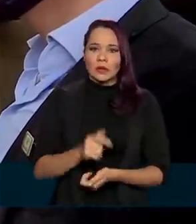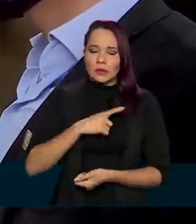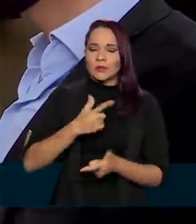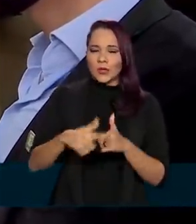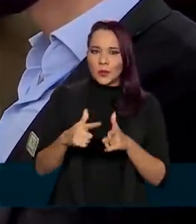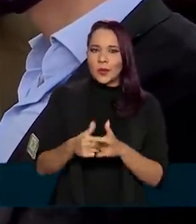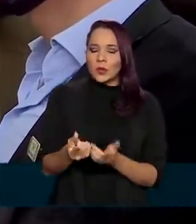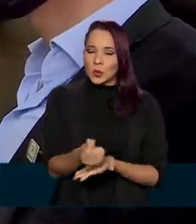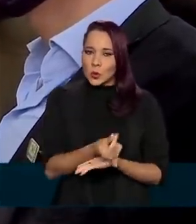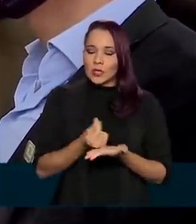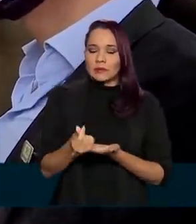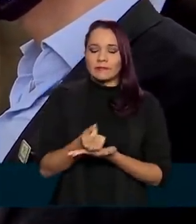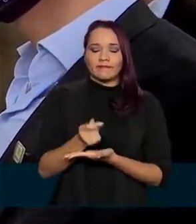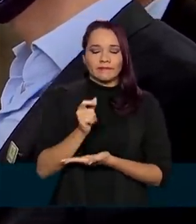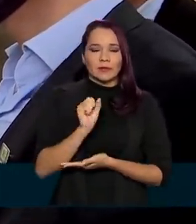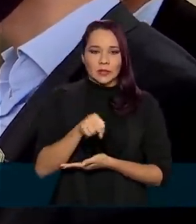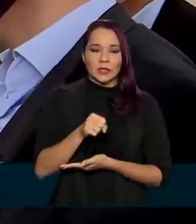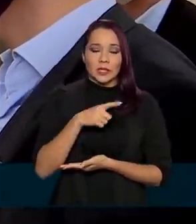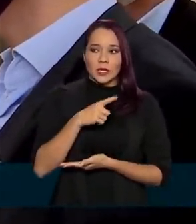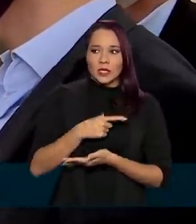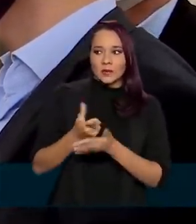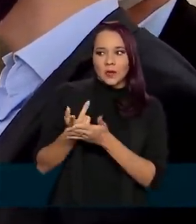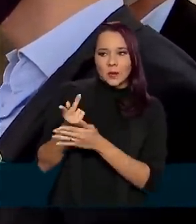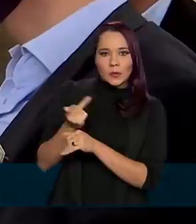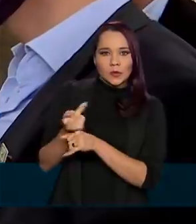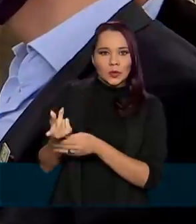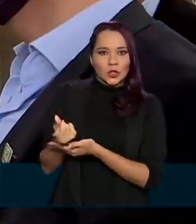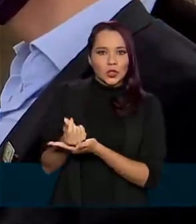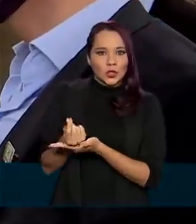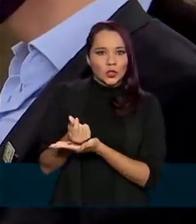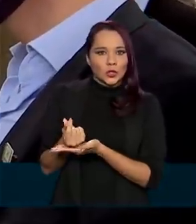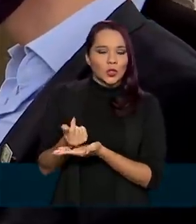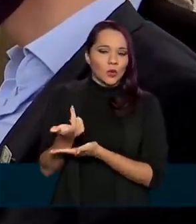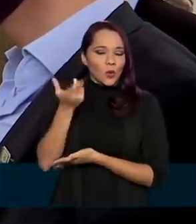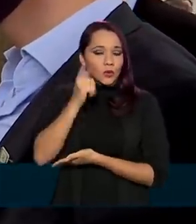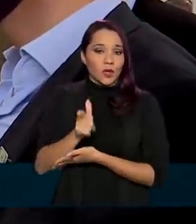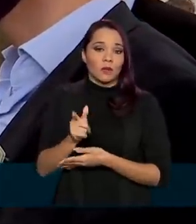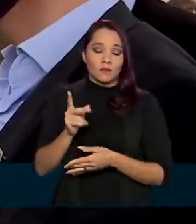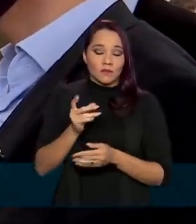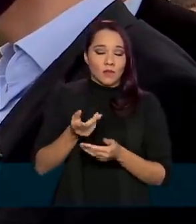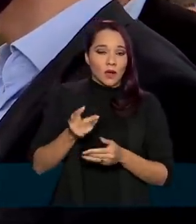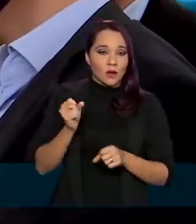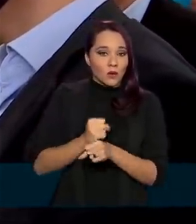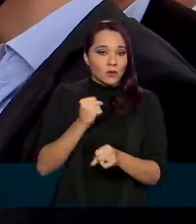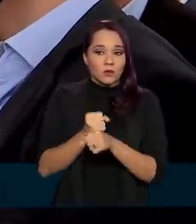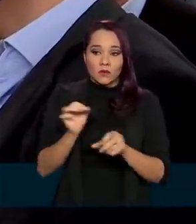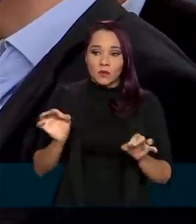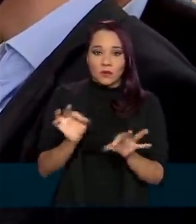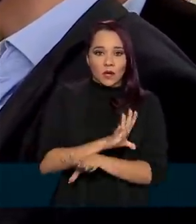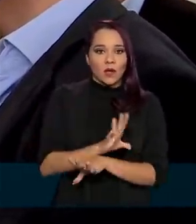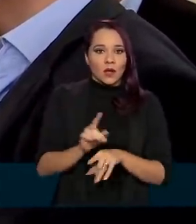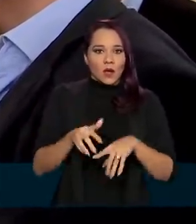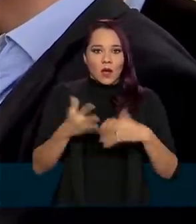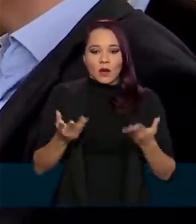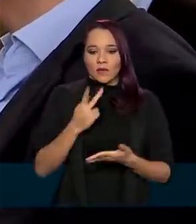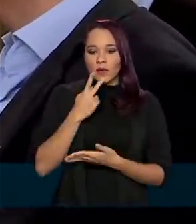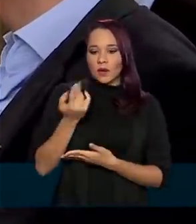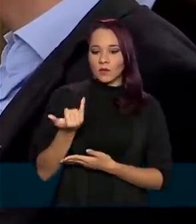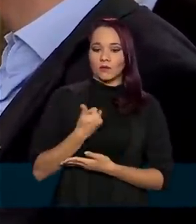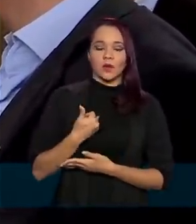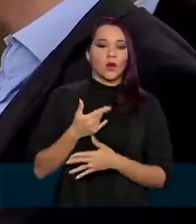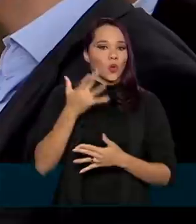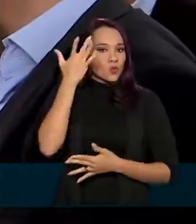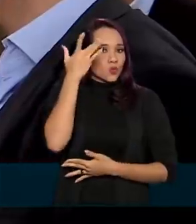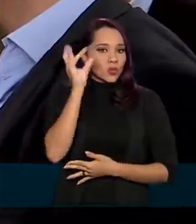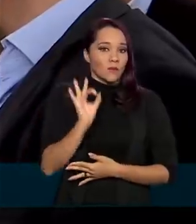Temos, tá? Estamos tentando arranjar recursos para que as obras sejam concluídas. Por exemplo, o prefeito, eu não vou, agora falou comigo, eu não sabia.